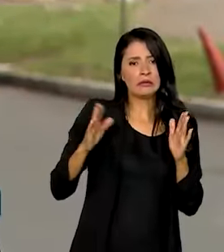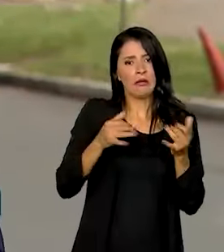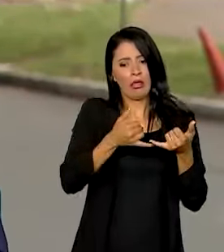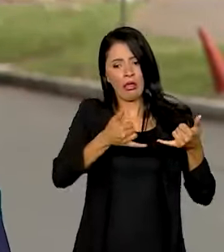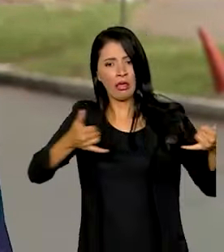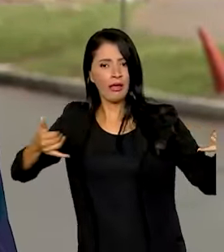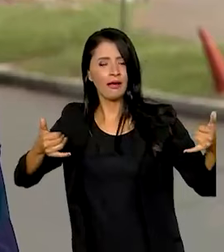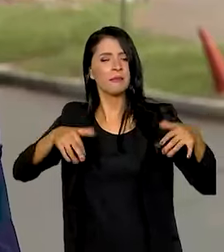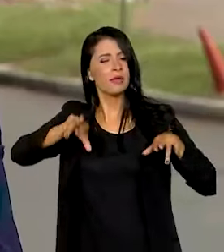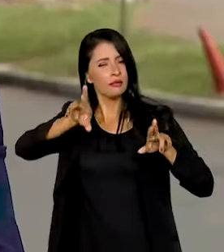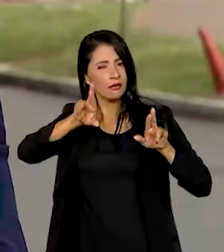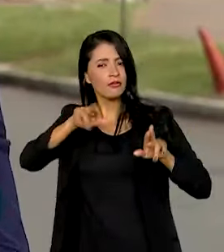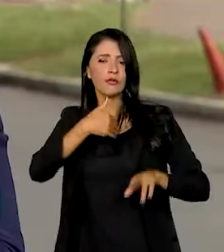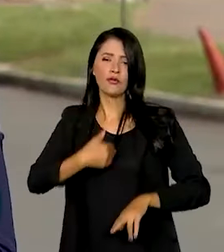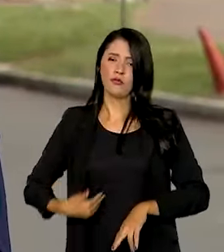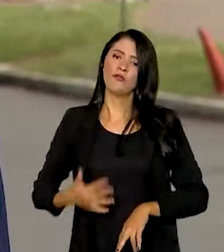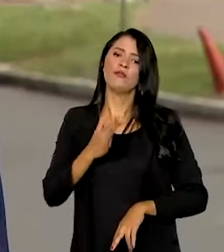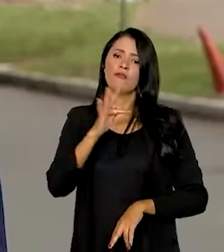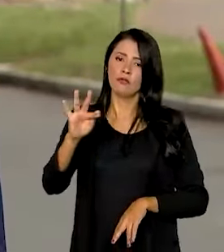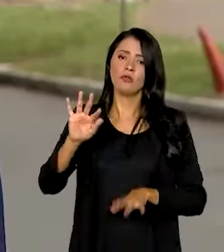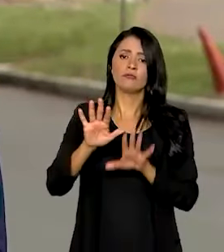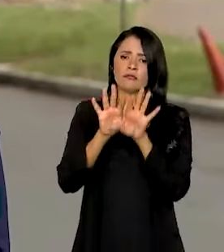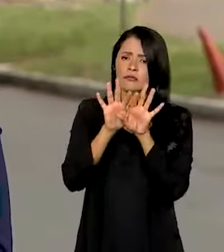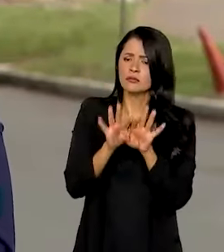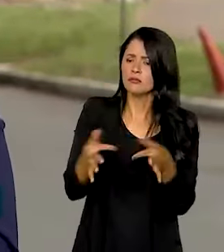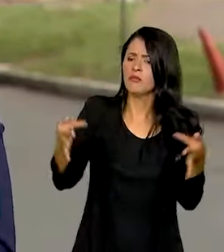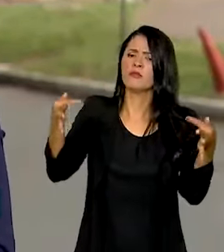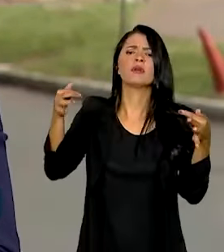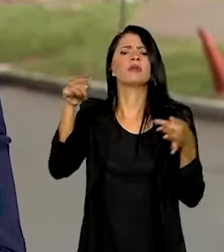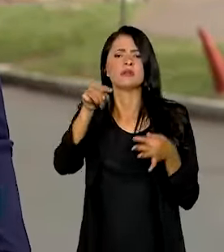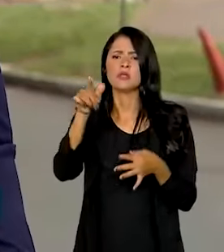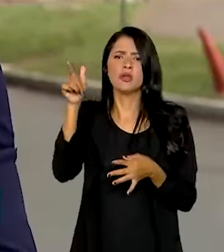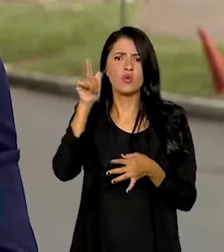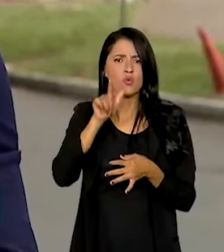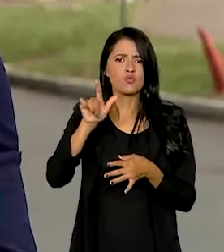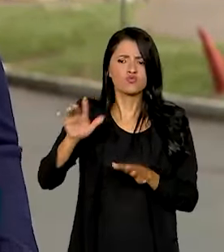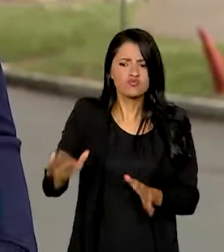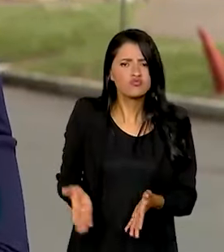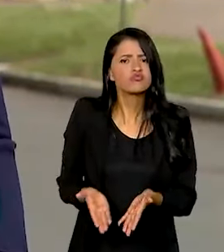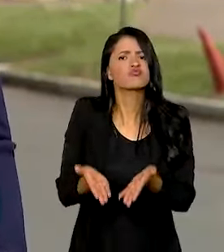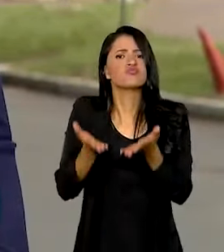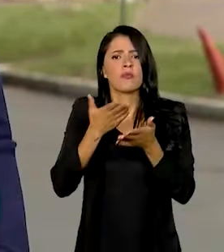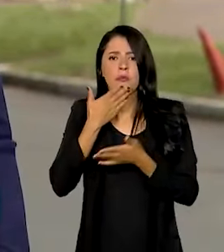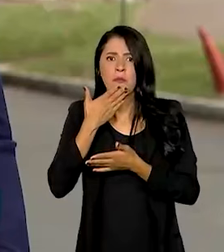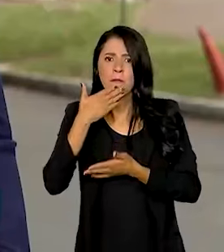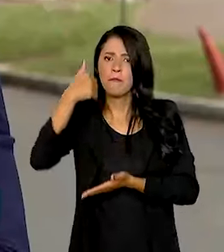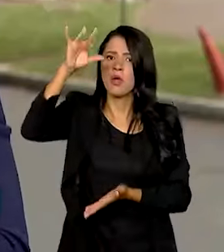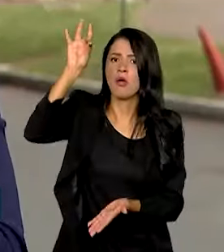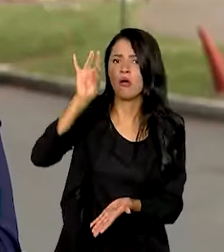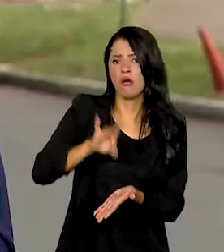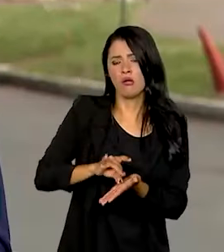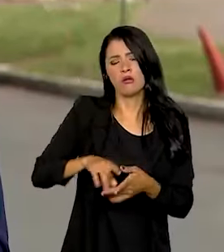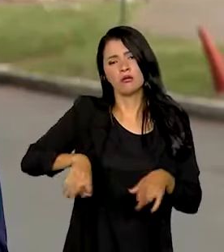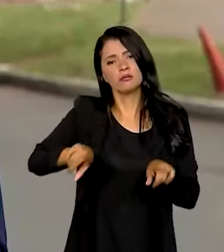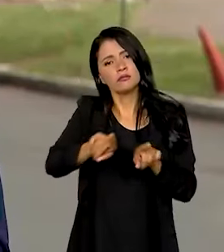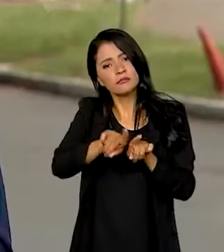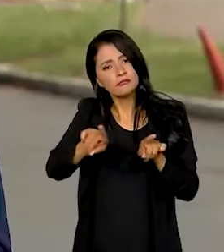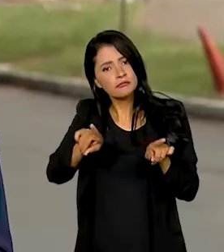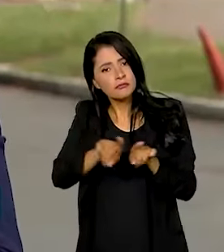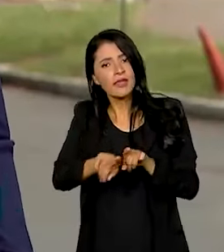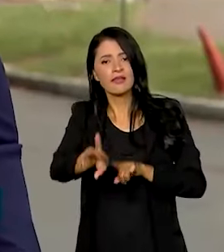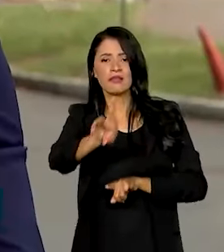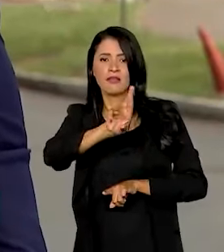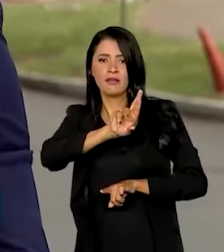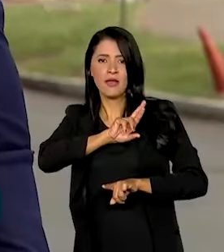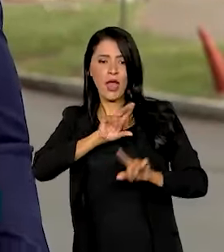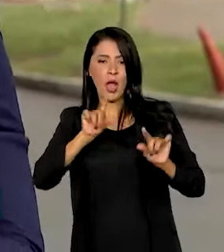a expectativa do governo federal é que a simplificação tributária não apenas promova uma maior eficiência, mas também resulte